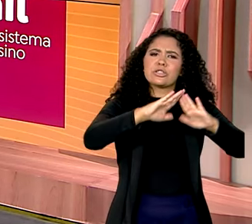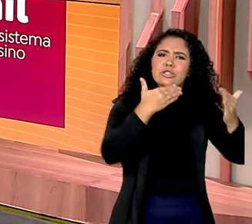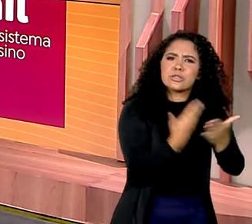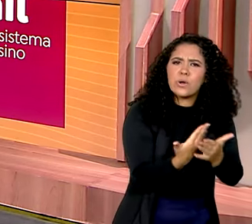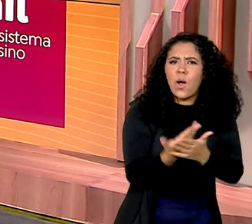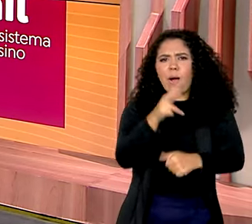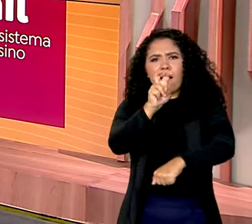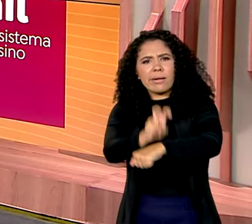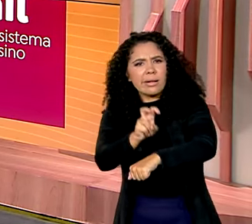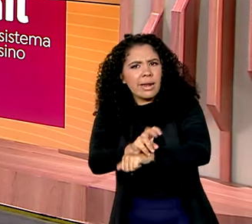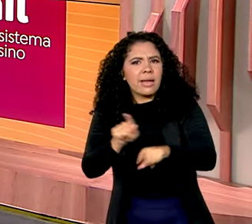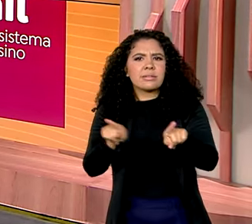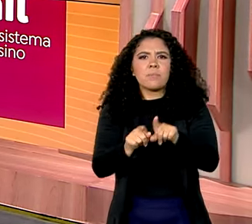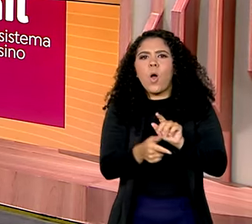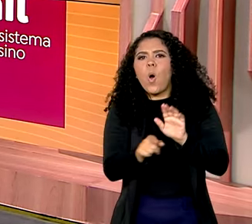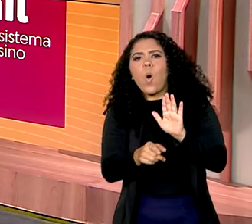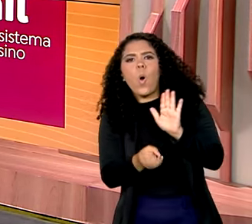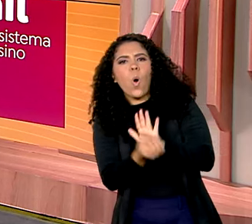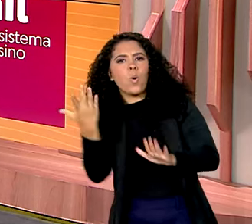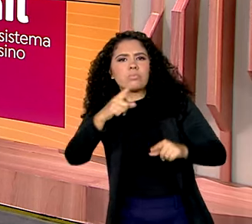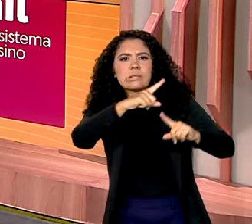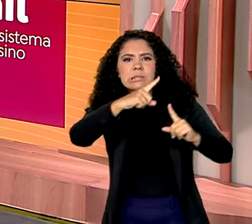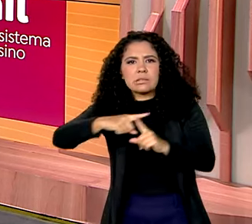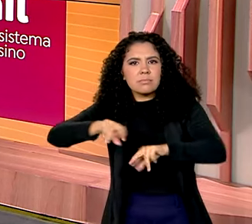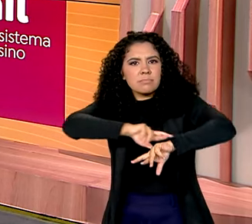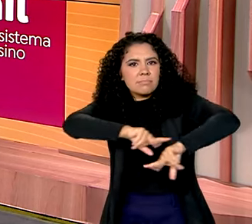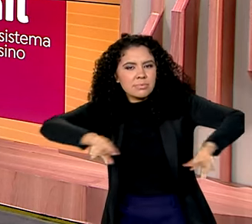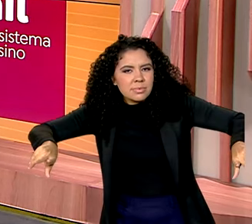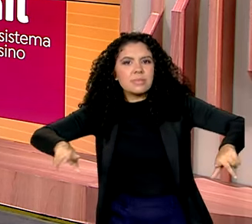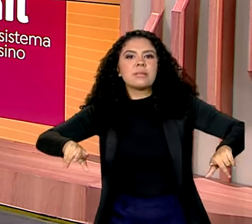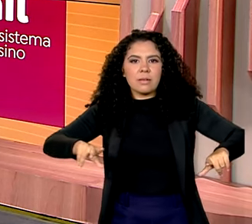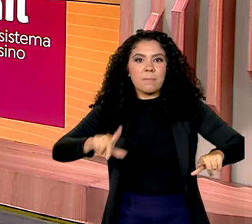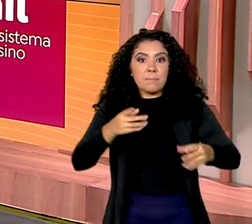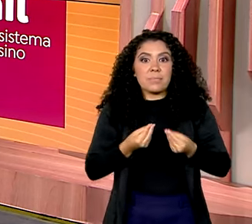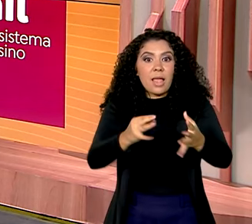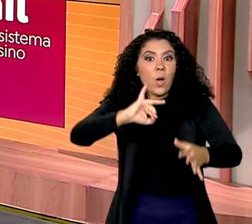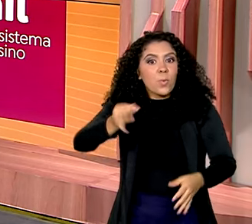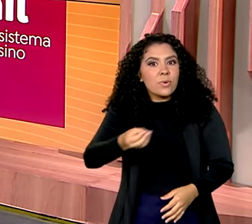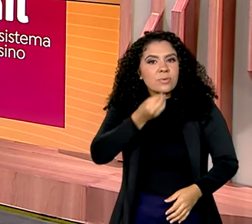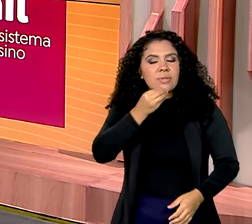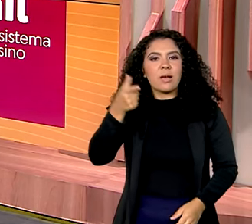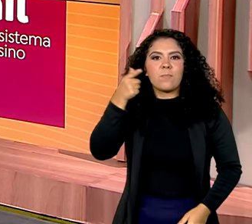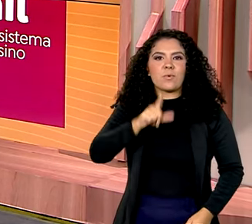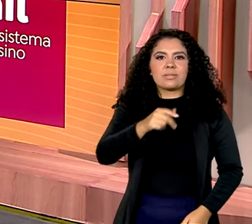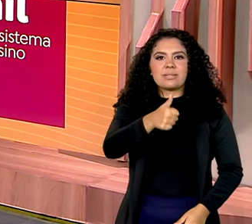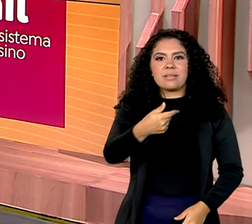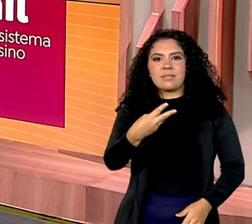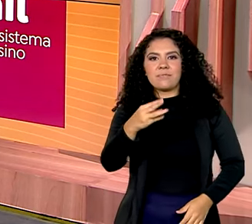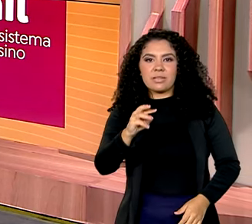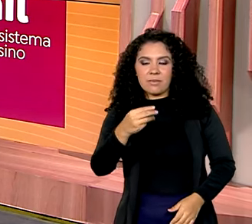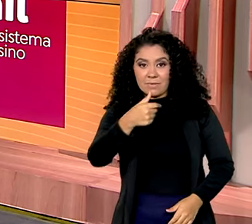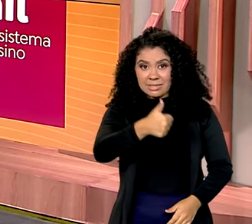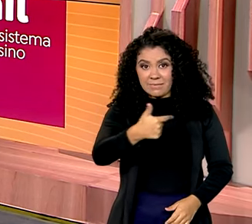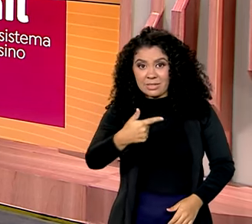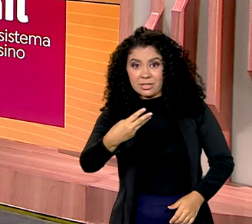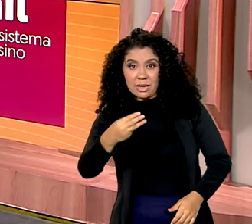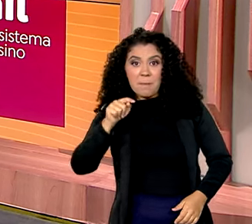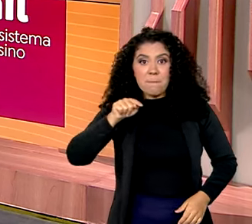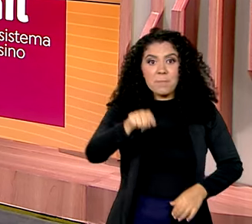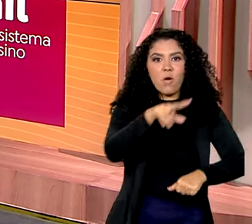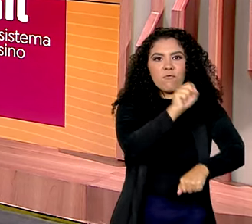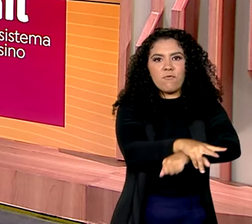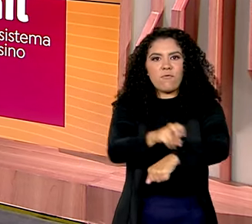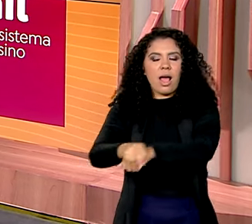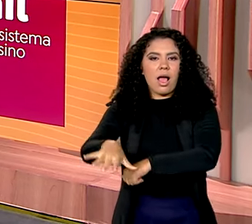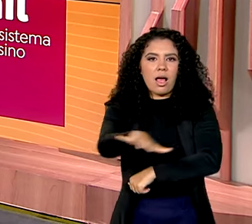creches e outros equipamentos que dão aí a oportunidade para gerar 123 mil vagas no sistema